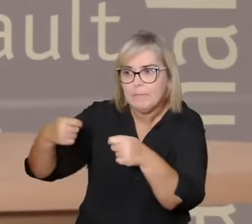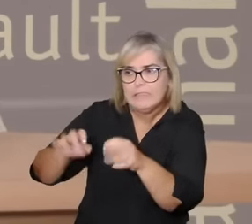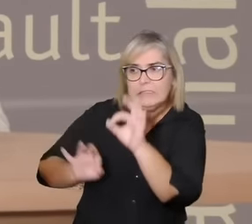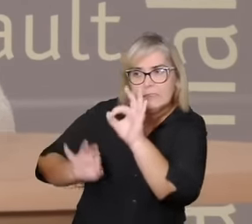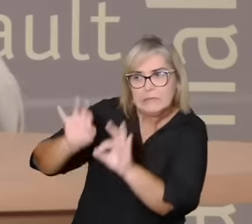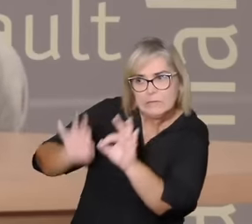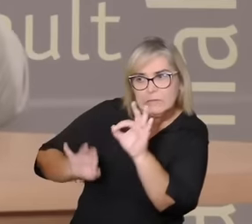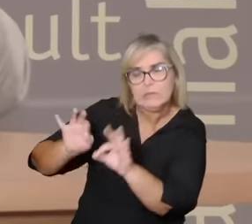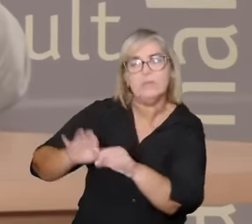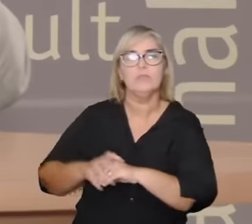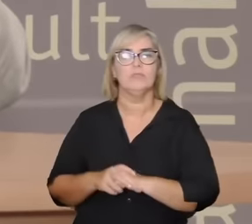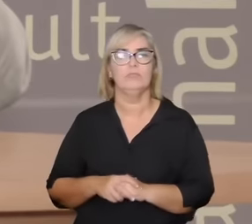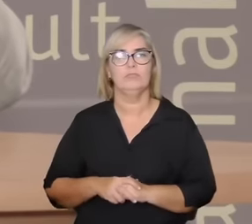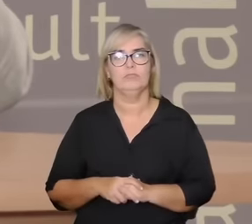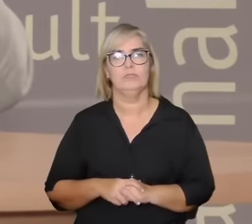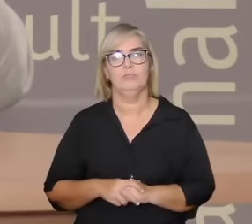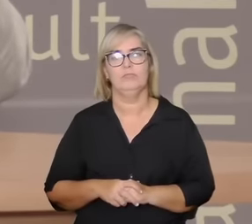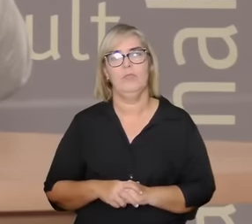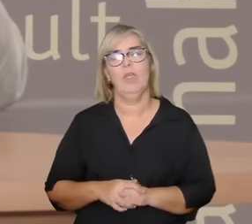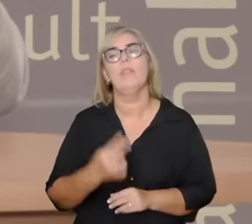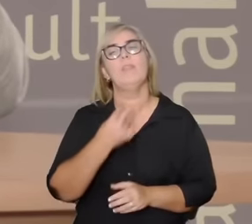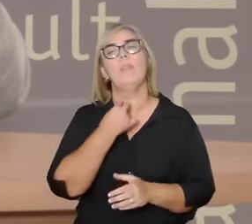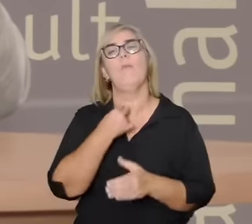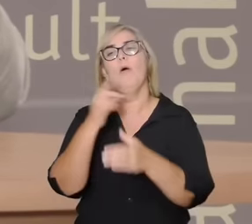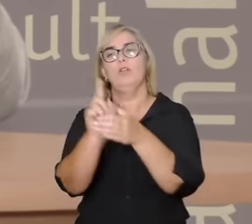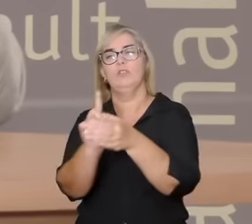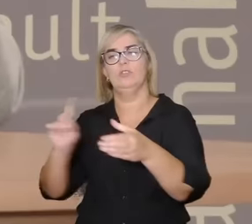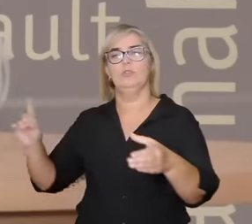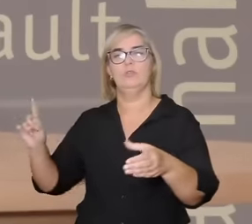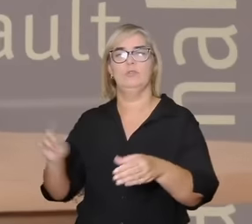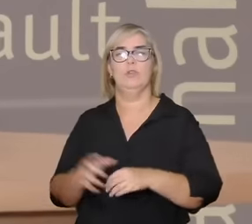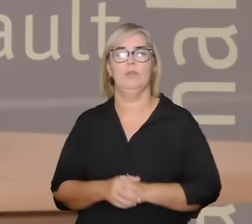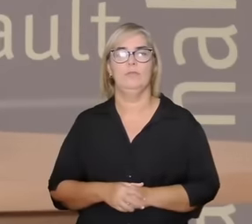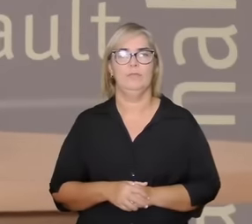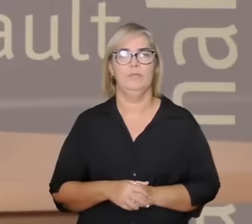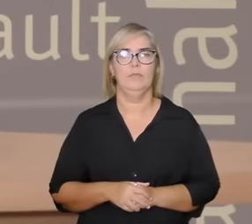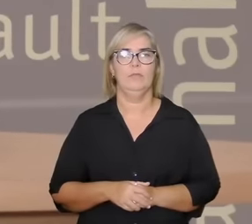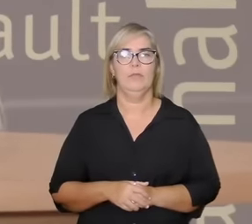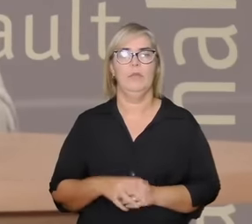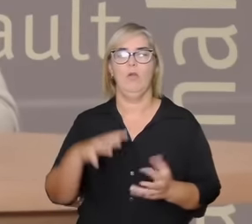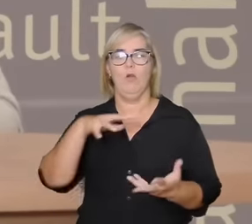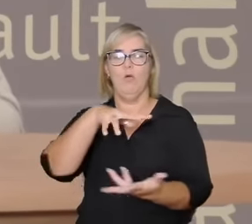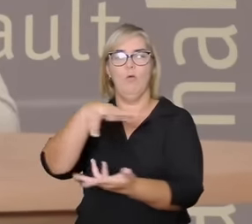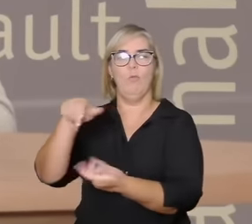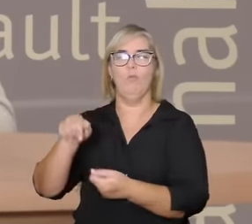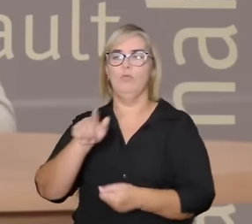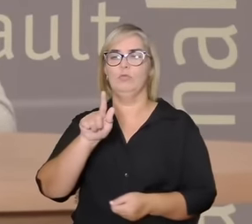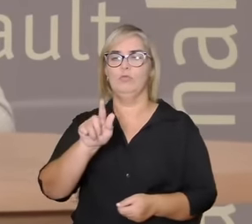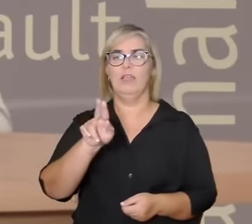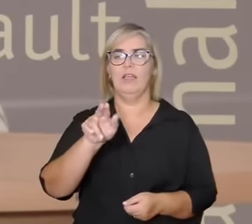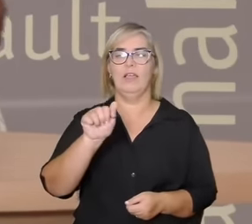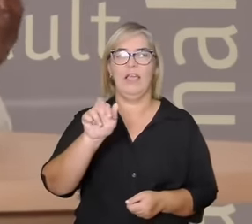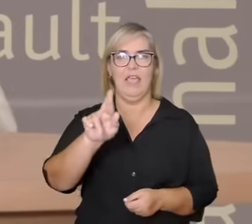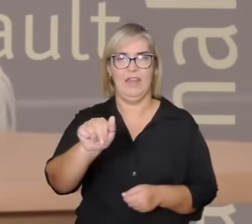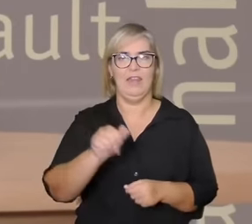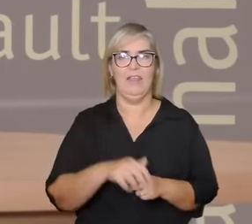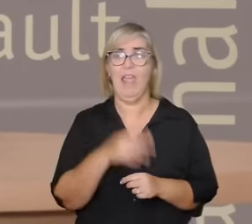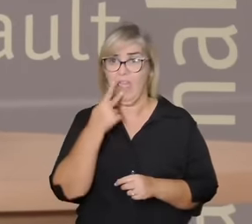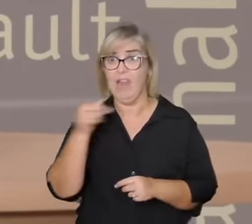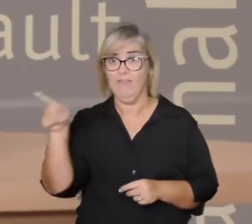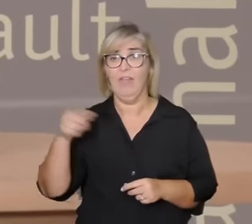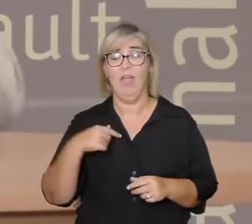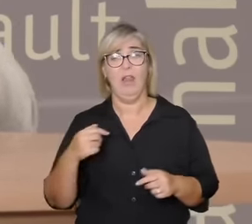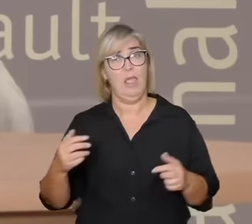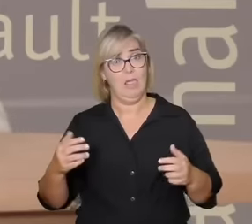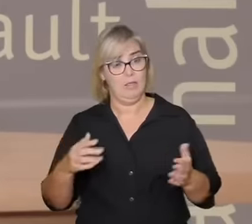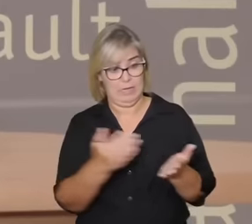um problema agora o mundo da gara a Subombo Fussomé fala isso aqui ela fala isso no livro muito interessante ela fala poxa eu fiquei assustada